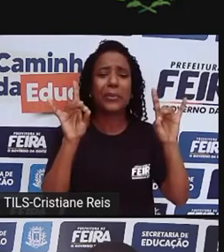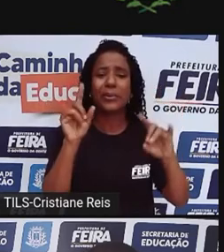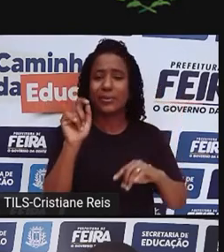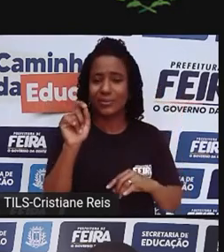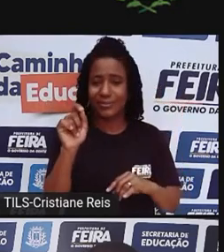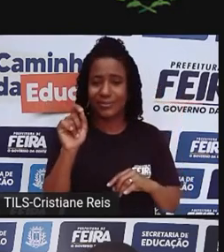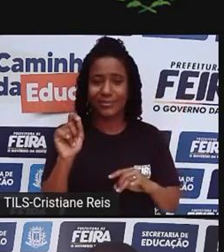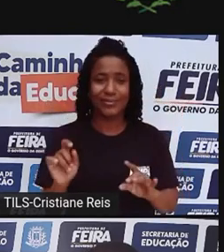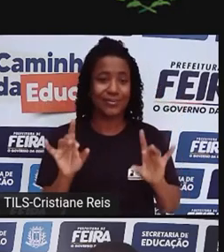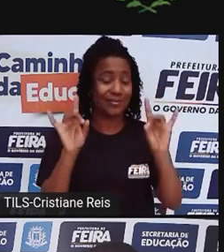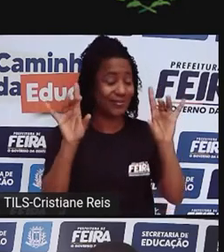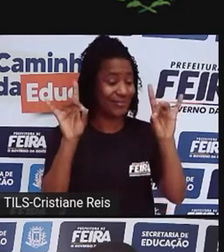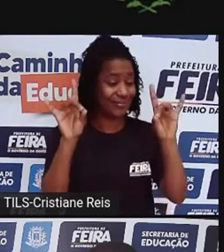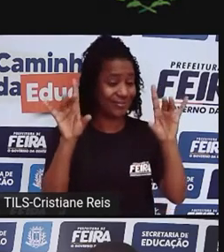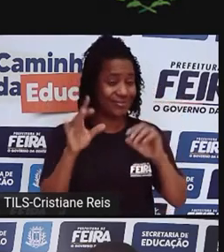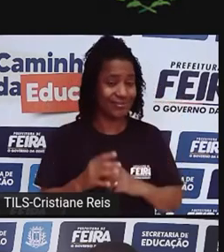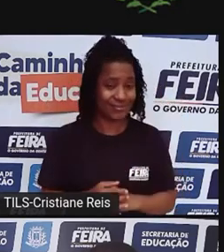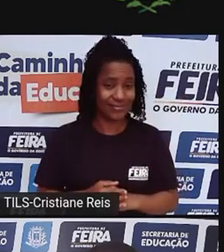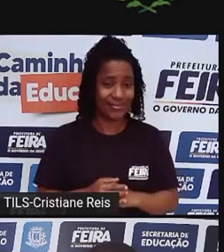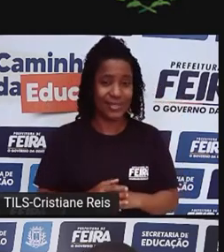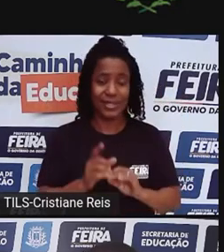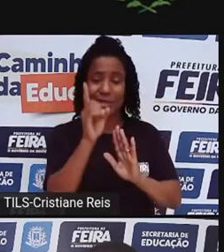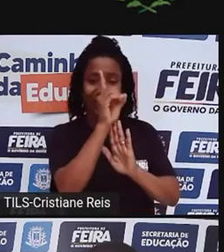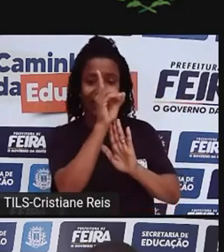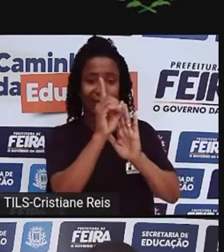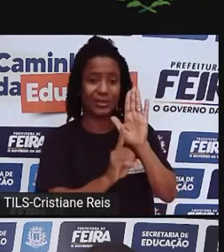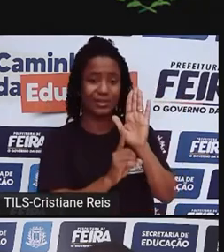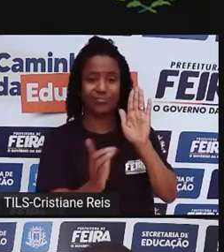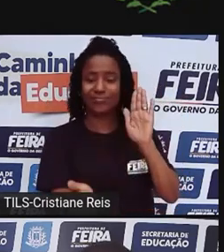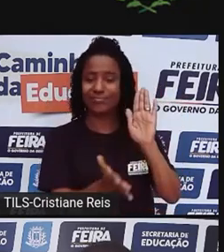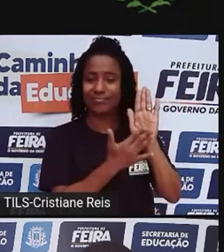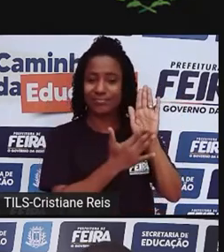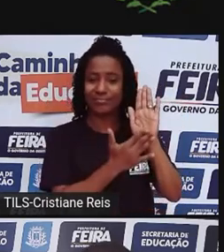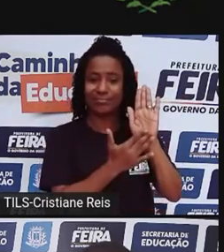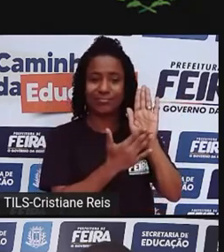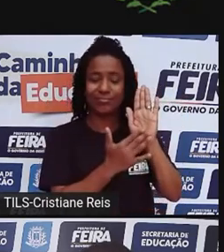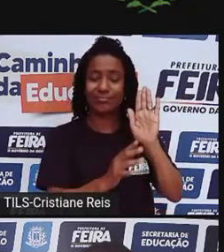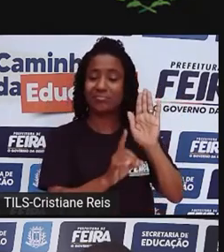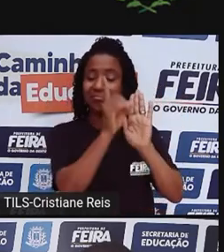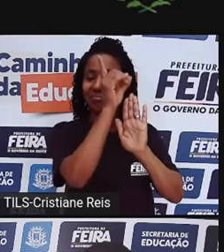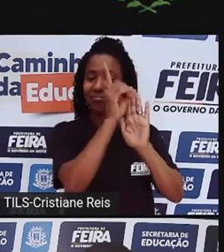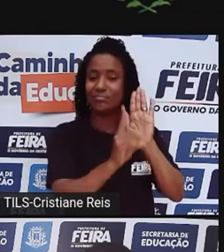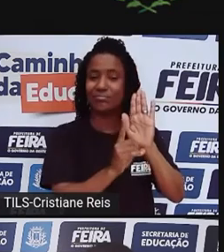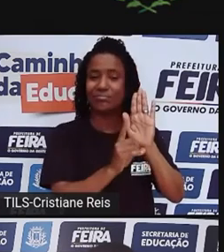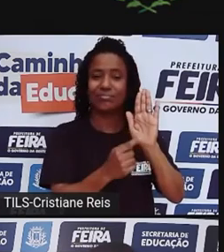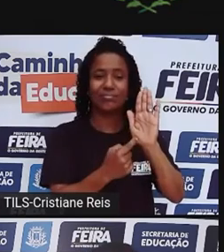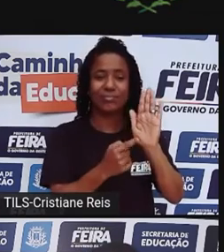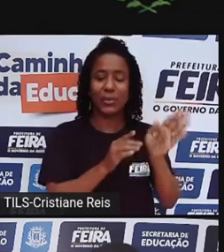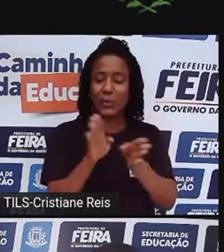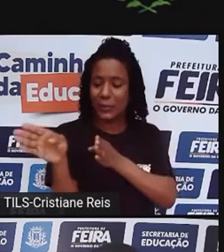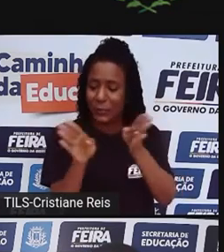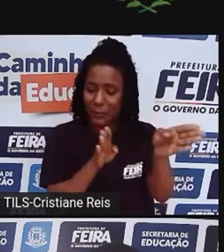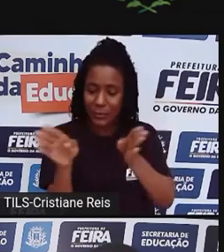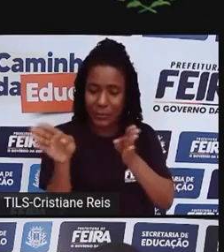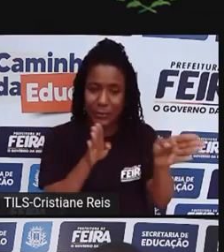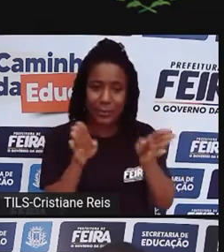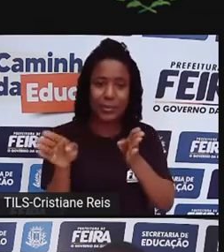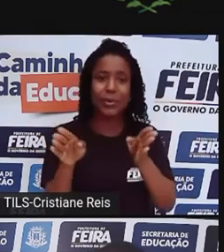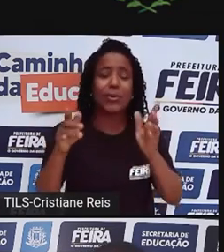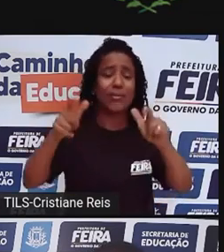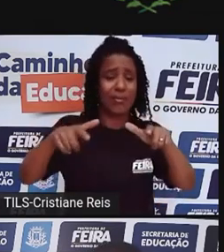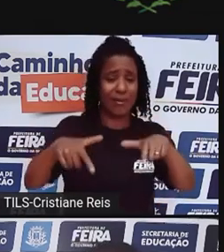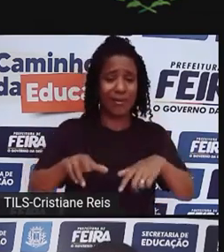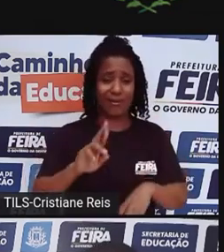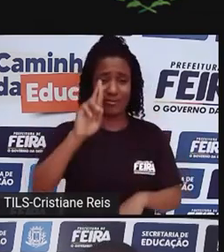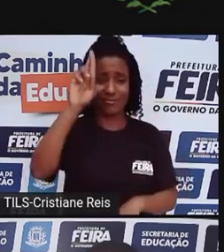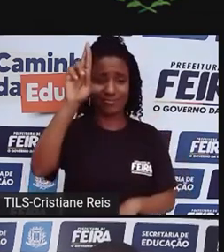Privilégio no povo é você ter o direito à garantia de que você vai estar sempre tendo acesso aos espaços de poder que a maioria